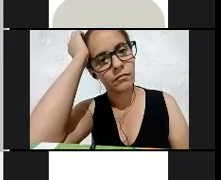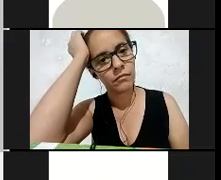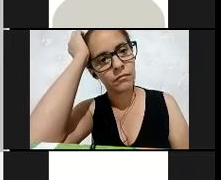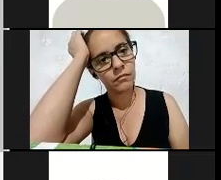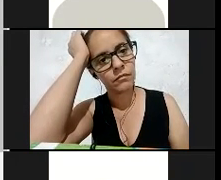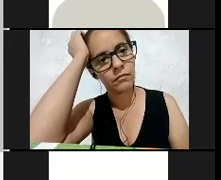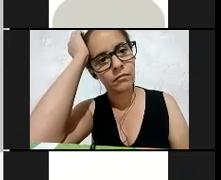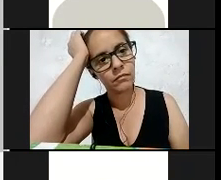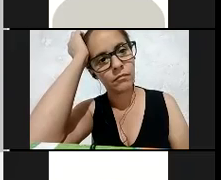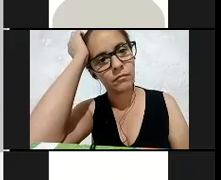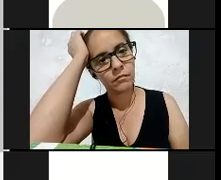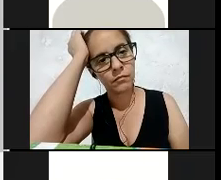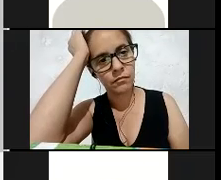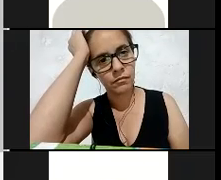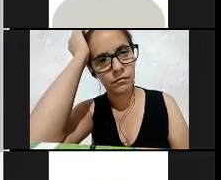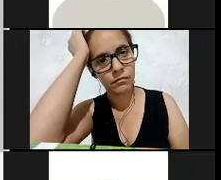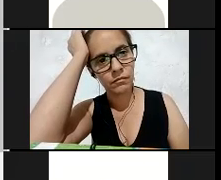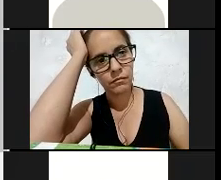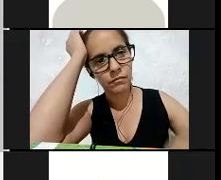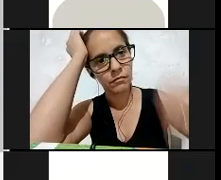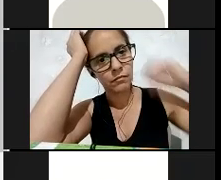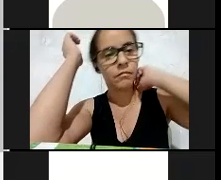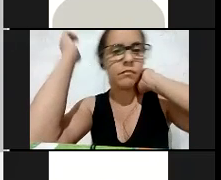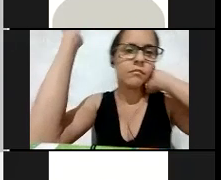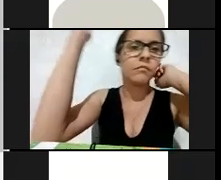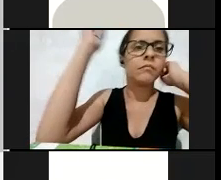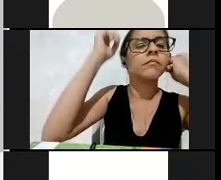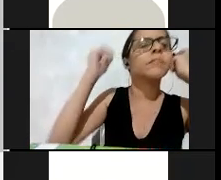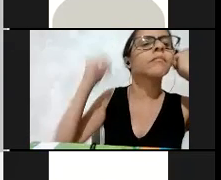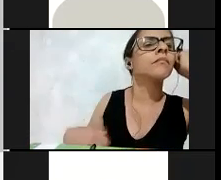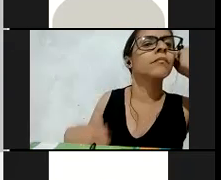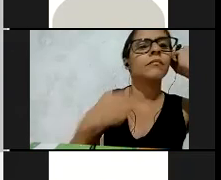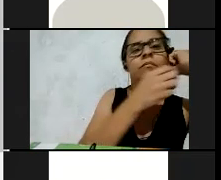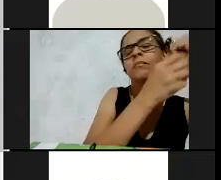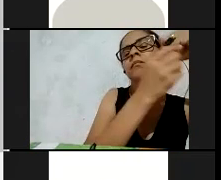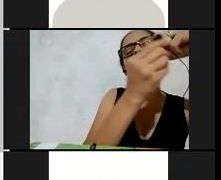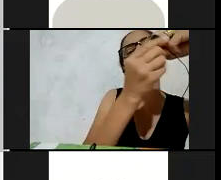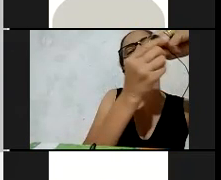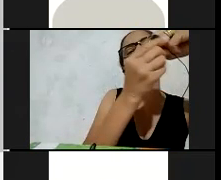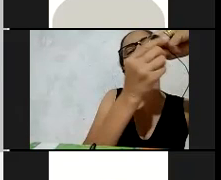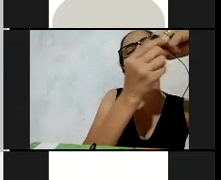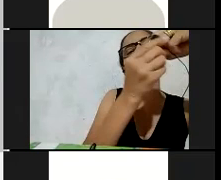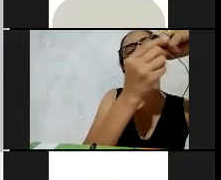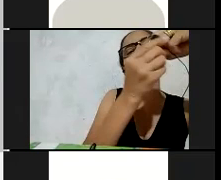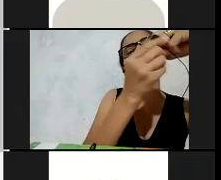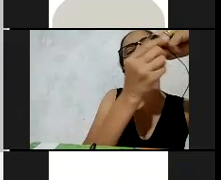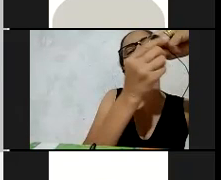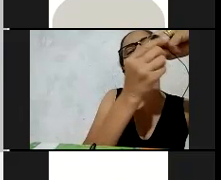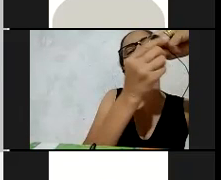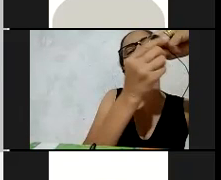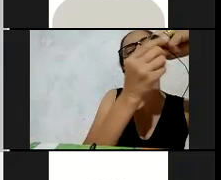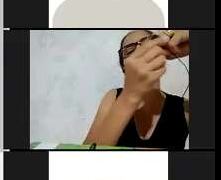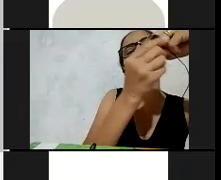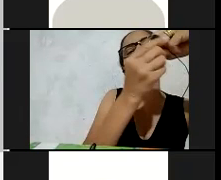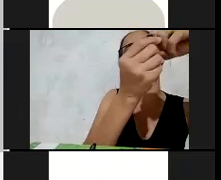tecnológicos de uma forma didática, de uma forma pedagógica, que ele domine as